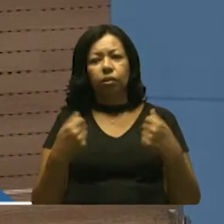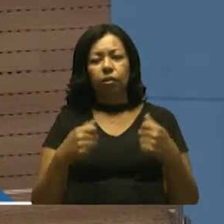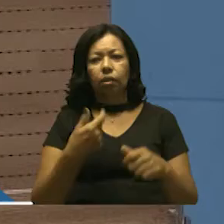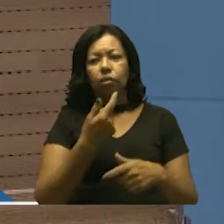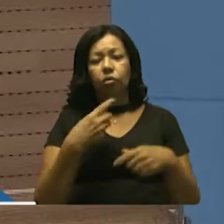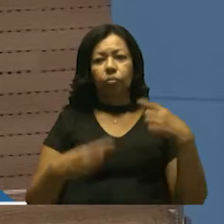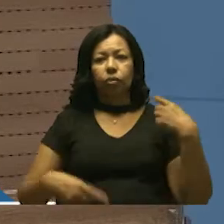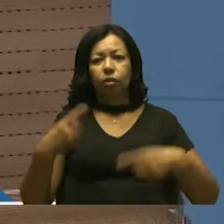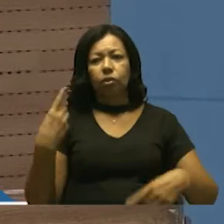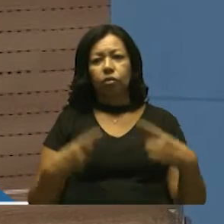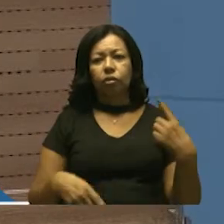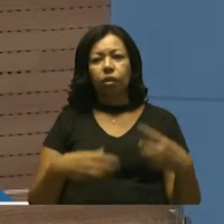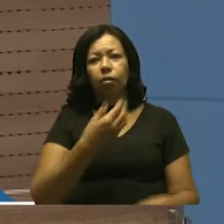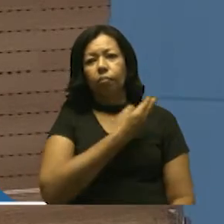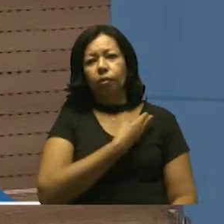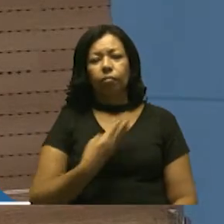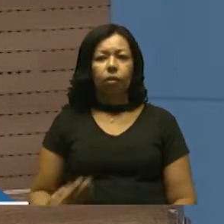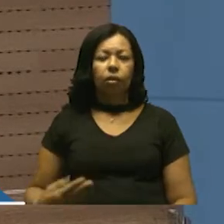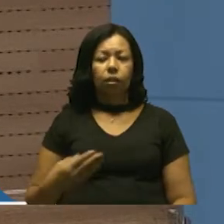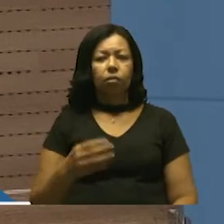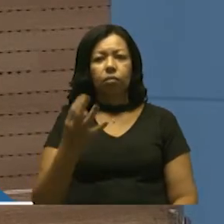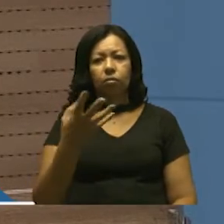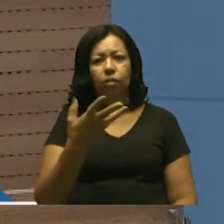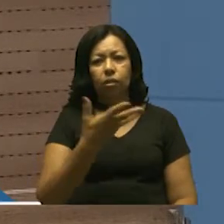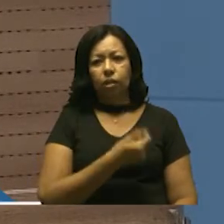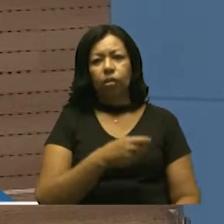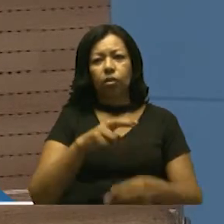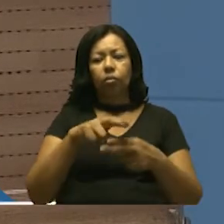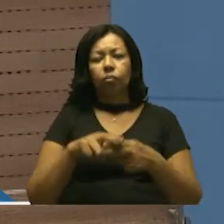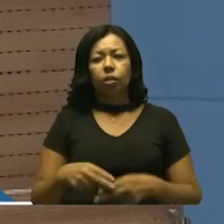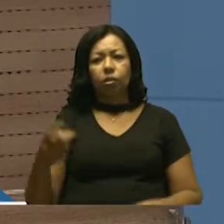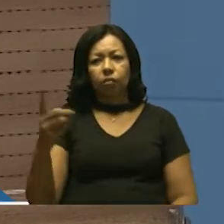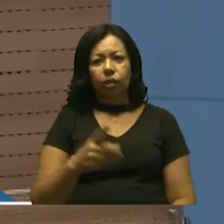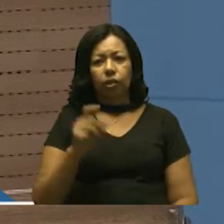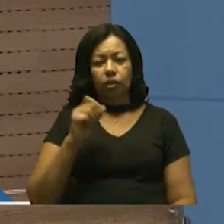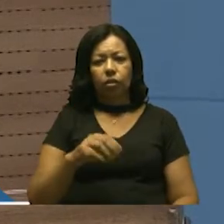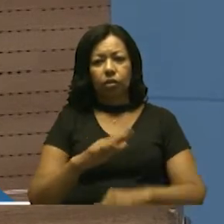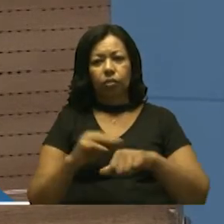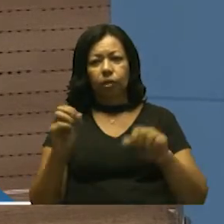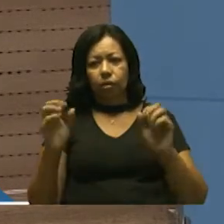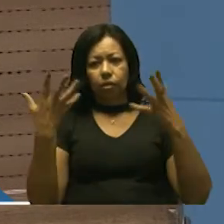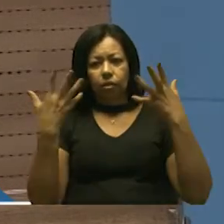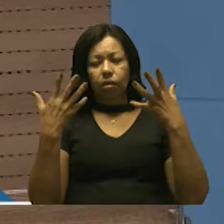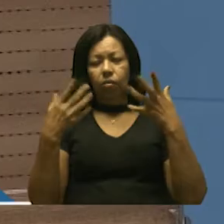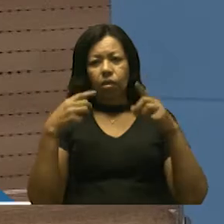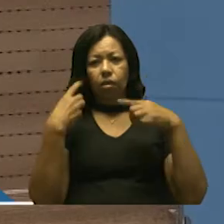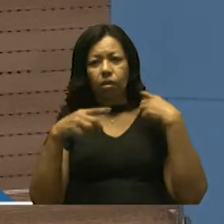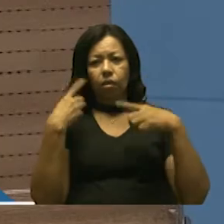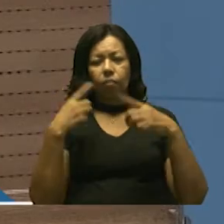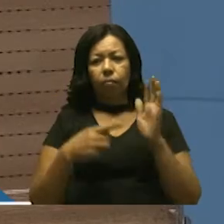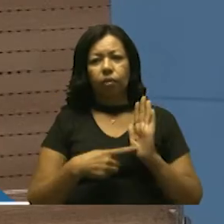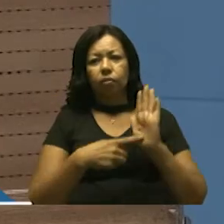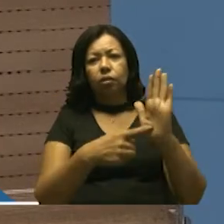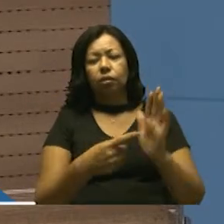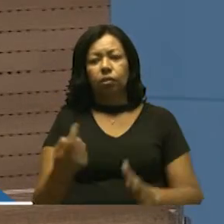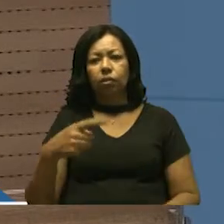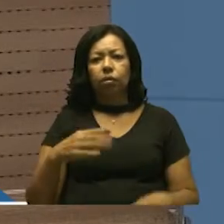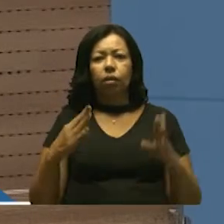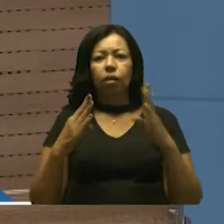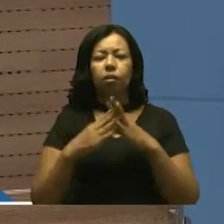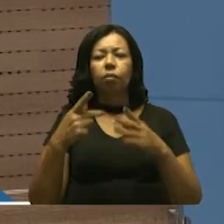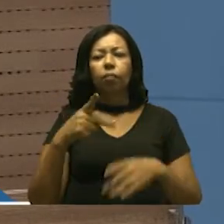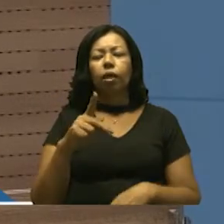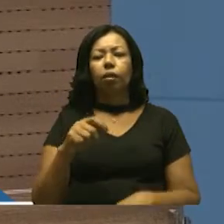pública, cultural, de qualidade. E é nesse sentido que eu vim deixar aqui um alerta, e a cobrança manifesta nesse plenário,